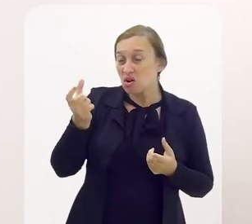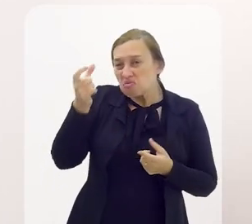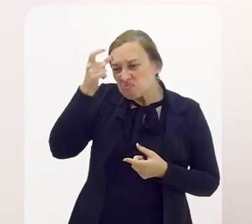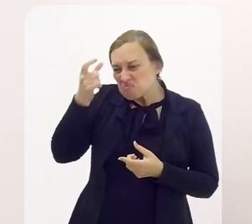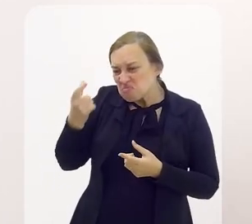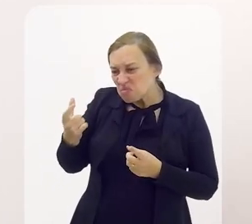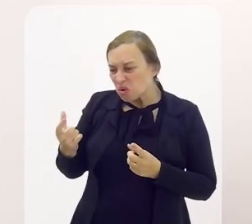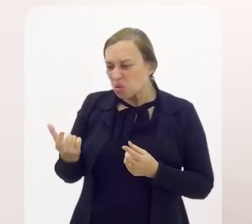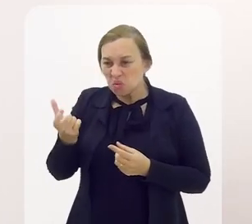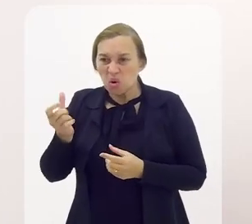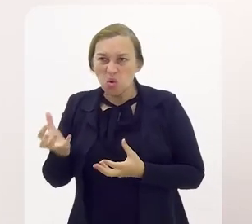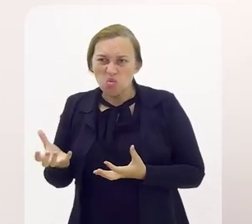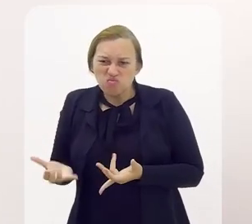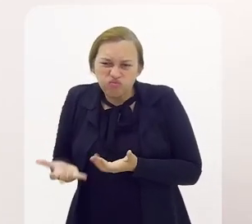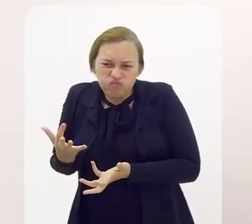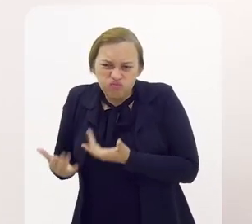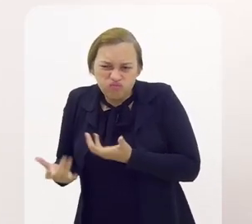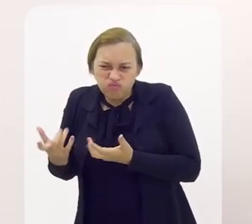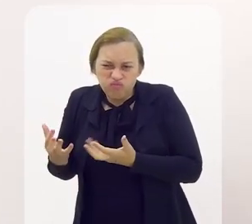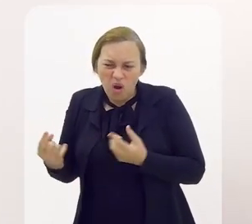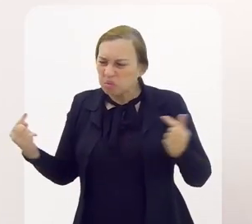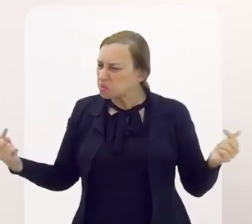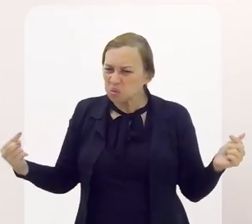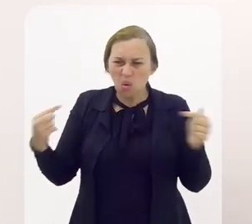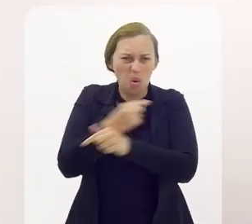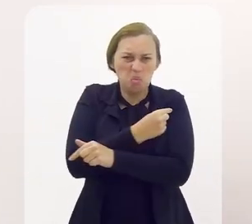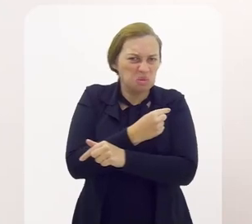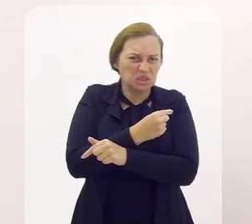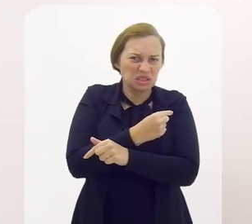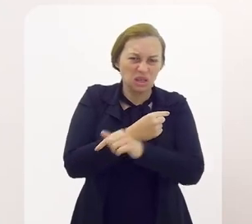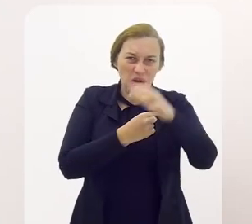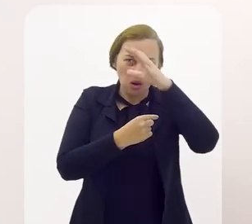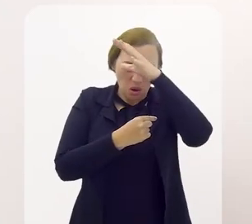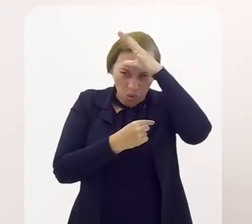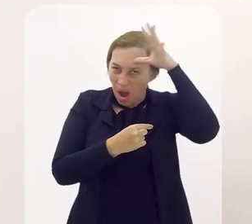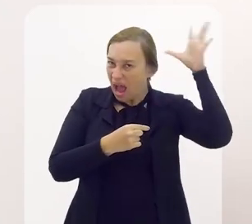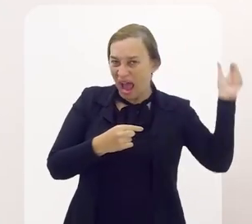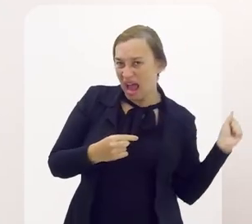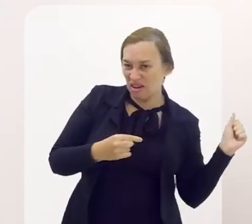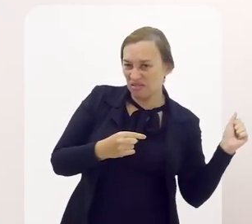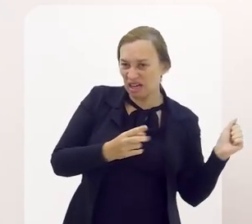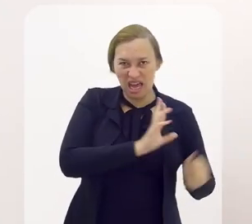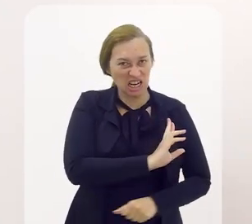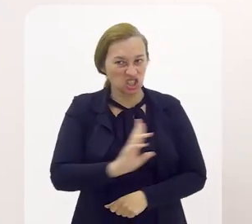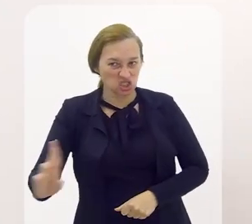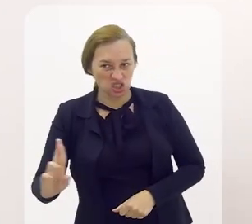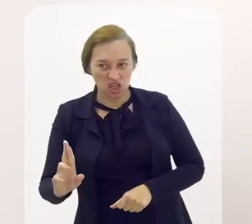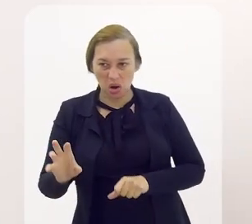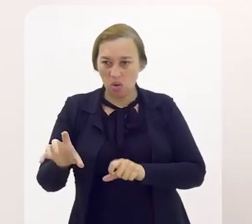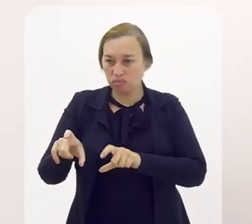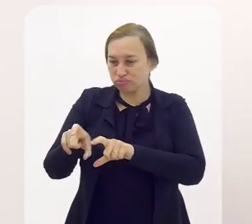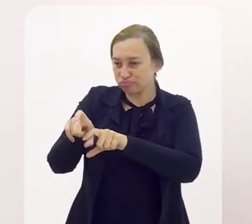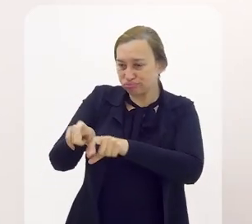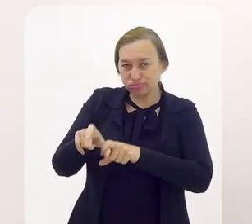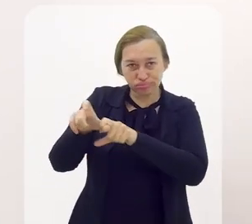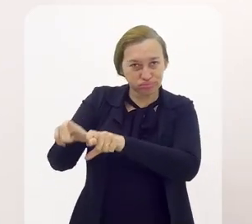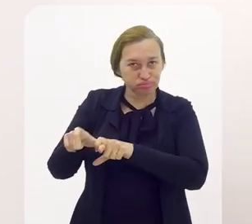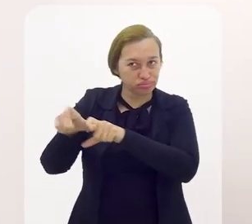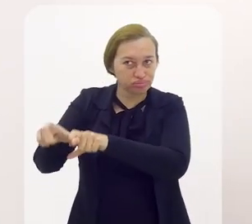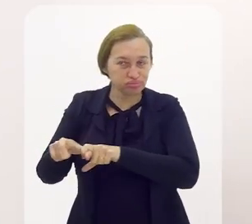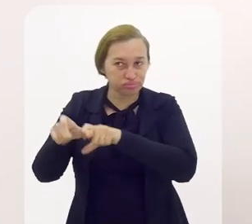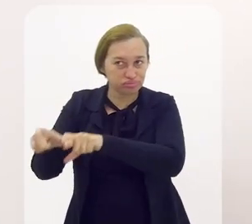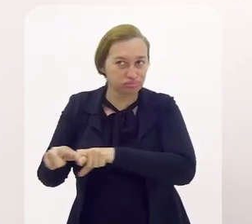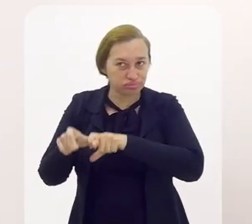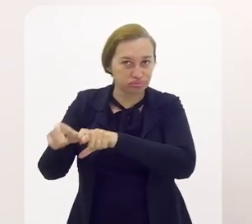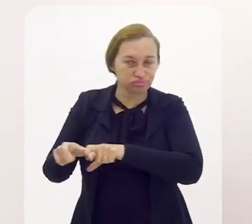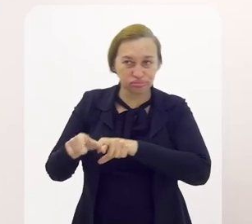diabo não tem nada a ver com religião de matrizes africanas, candomblé ou umbanda. Ele tem a ver com os evangélicos e com os católicos. E